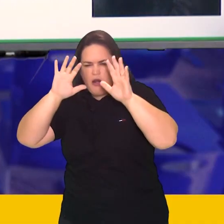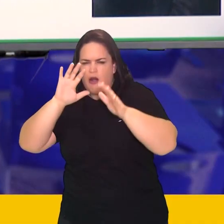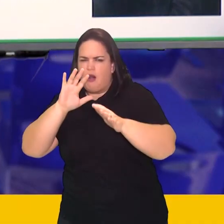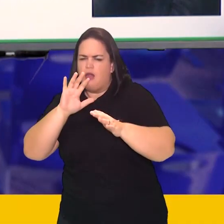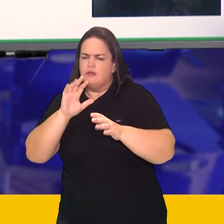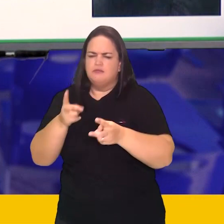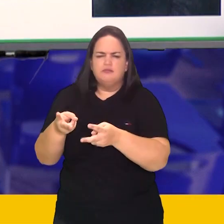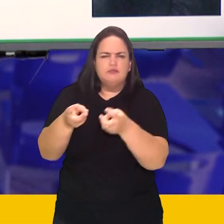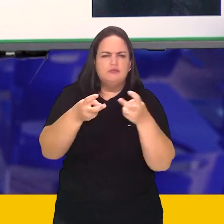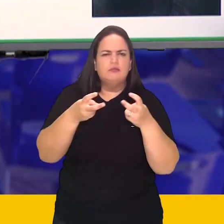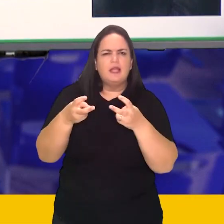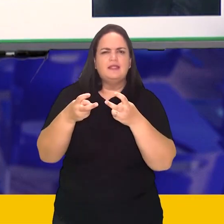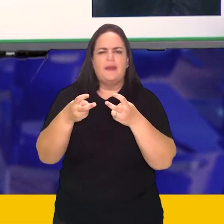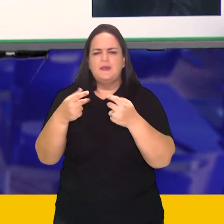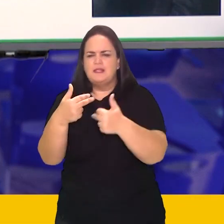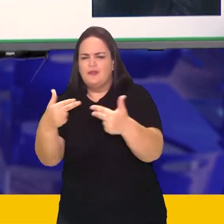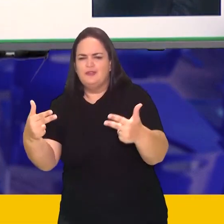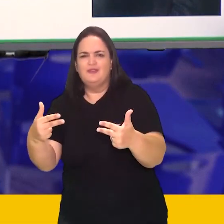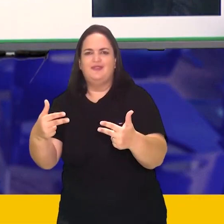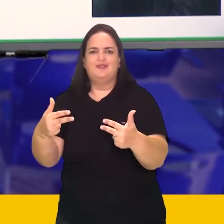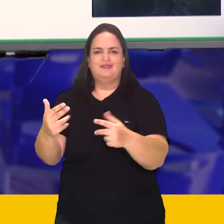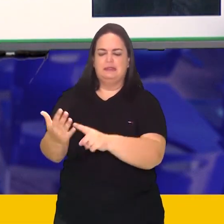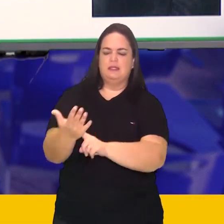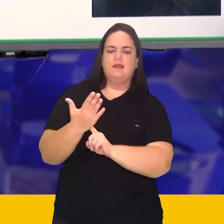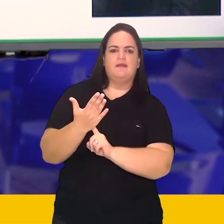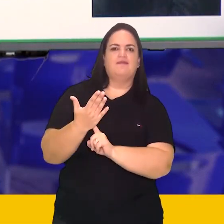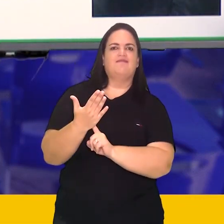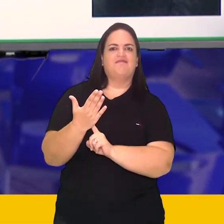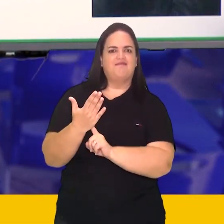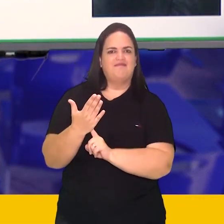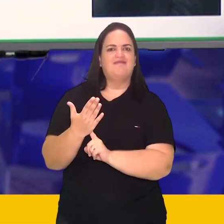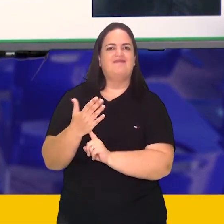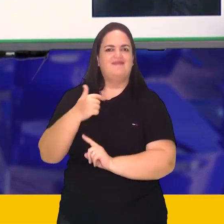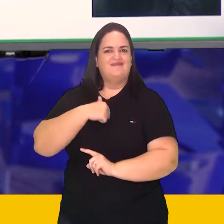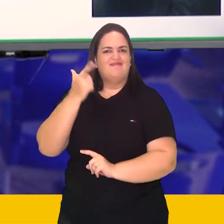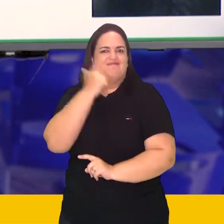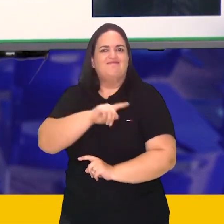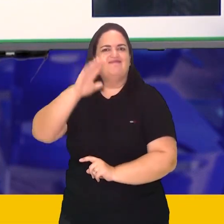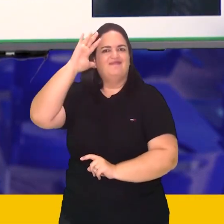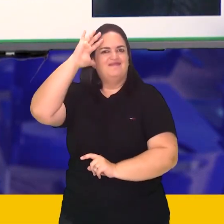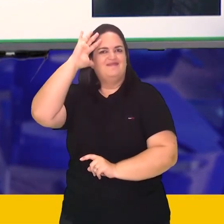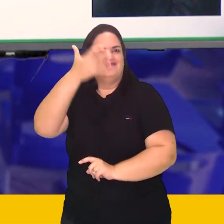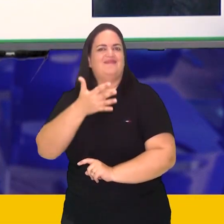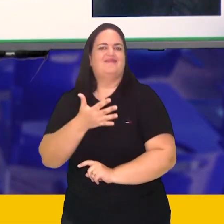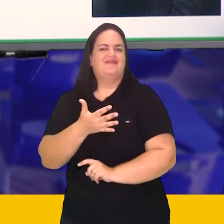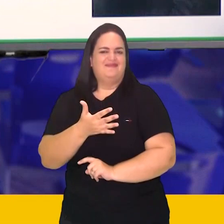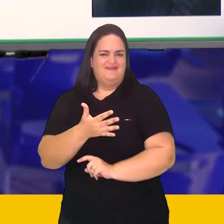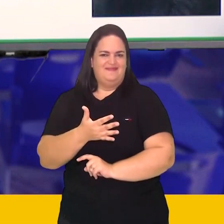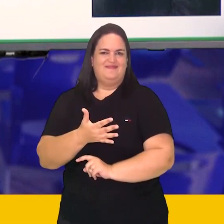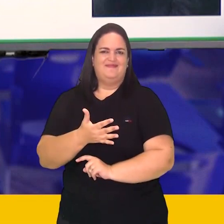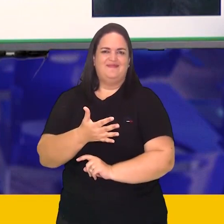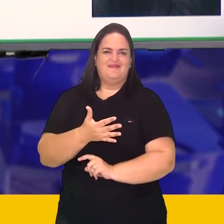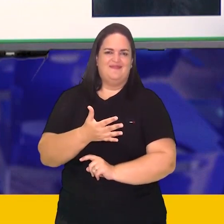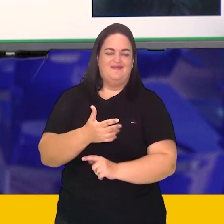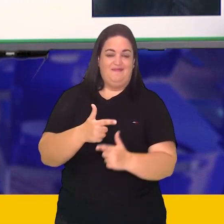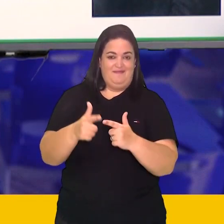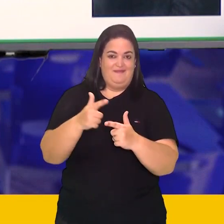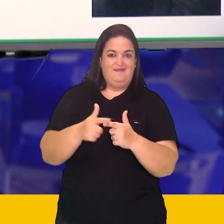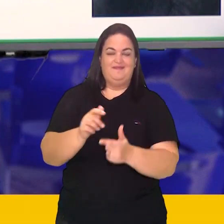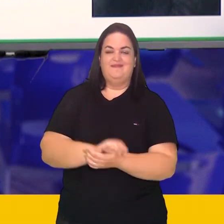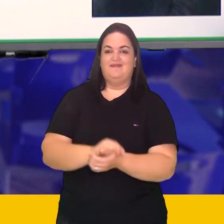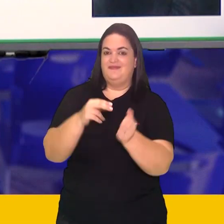vestígios ou pistas que juntas vão contribuir para a elucidação desse enigma, desse mistério.